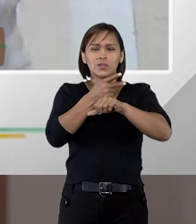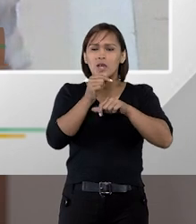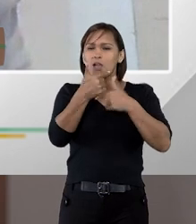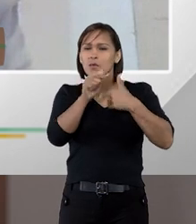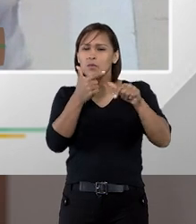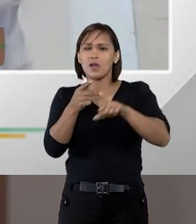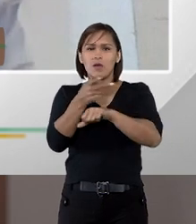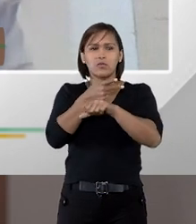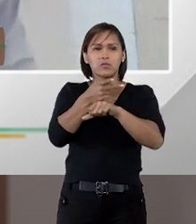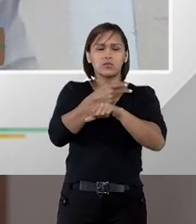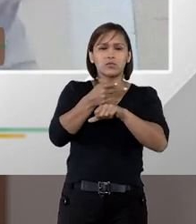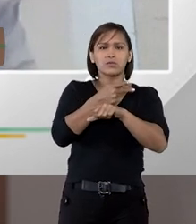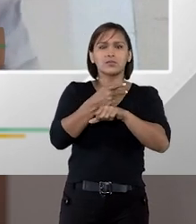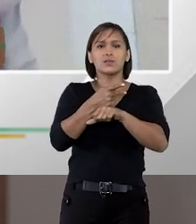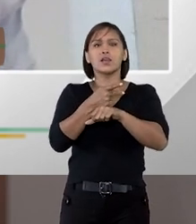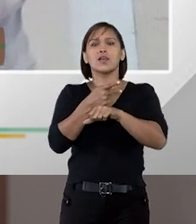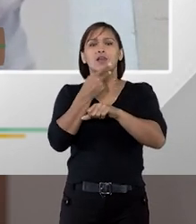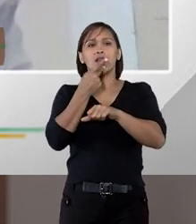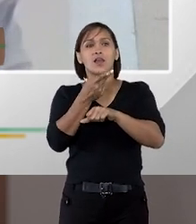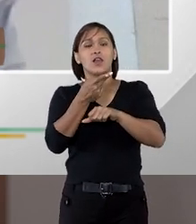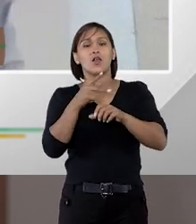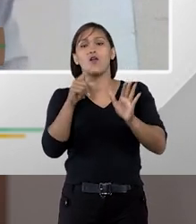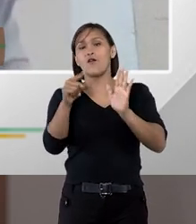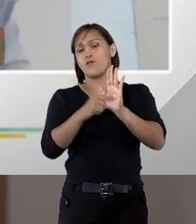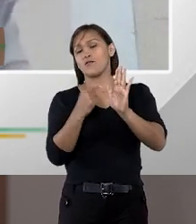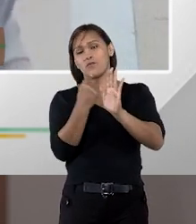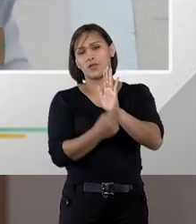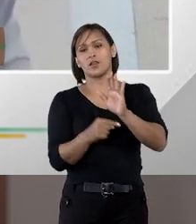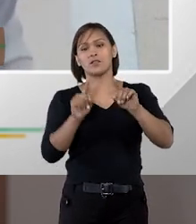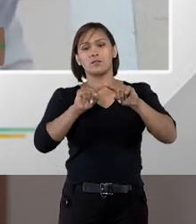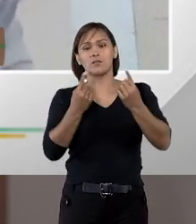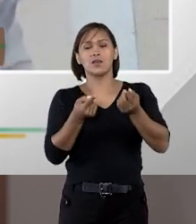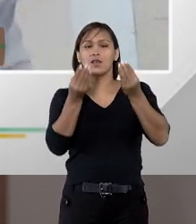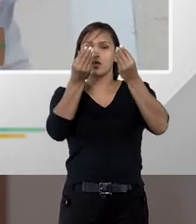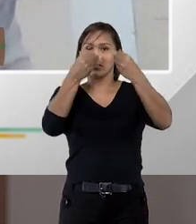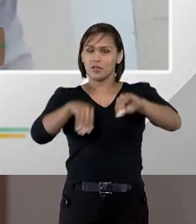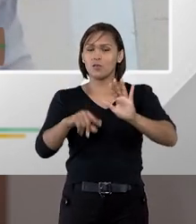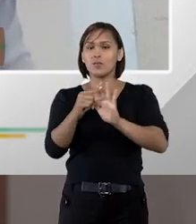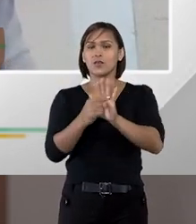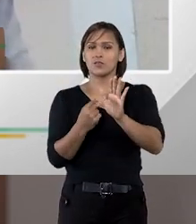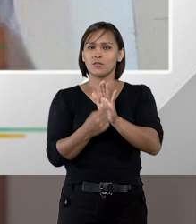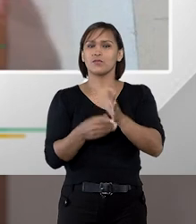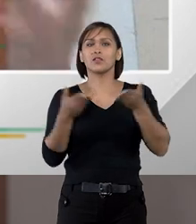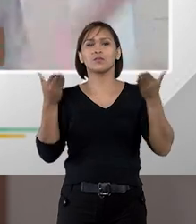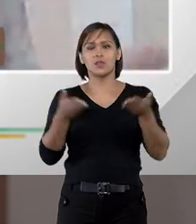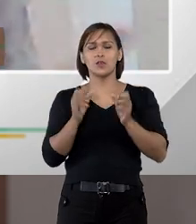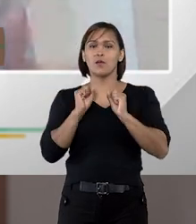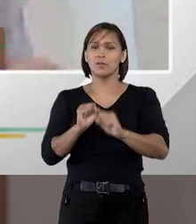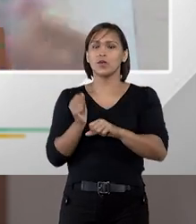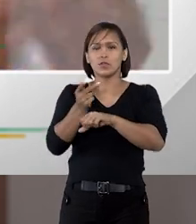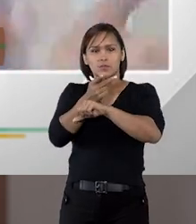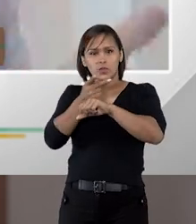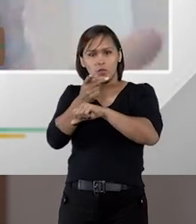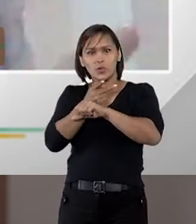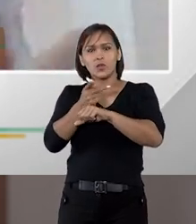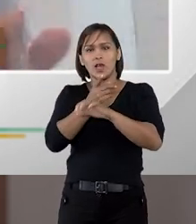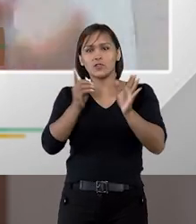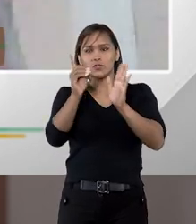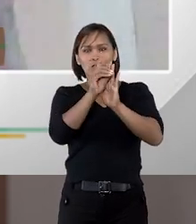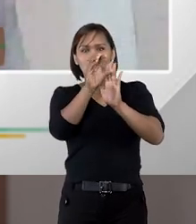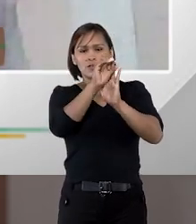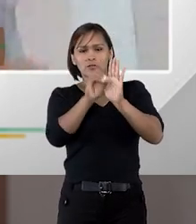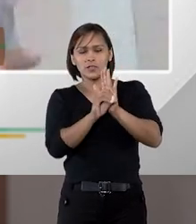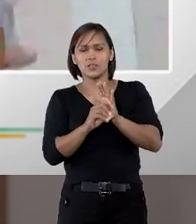em qualquer nem vou falar sobre o veto agora mas a derrubada do veto mas ele agora pode procurar nos diários